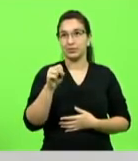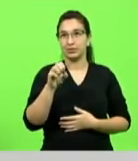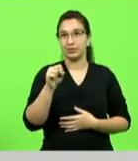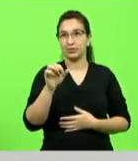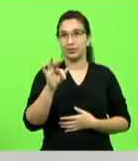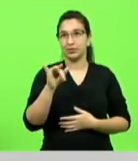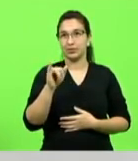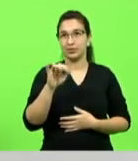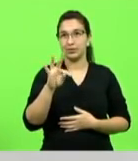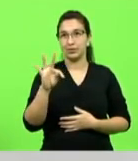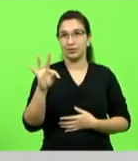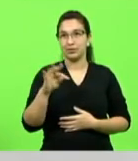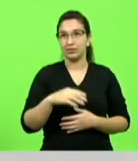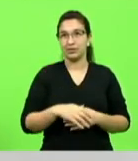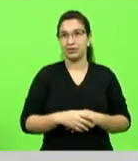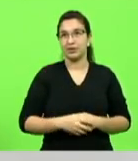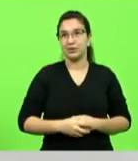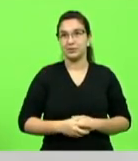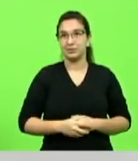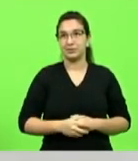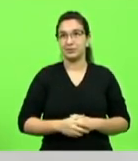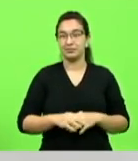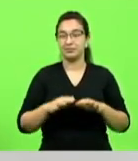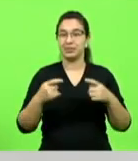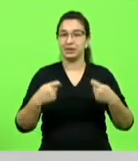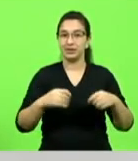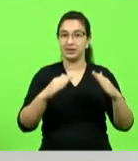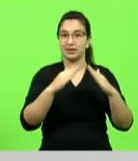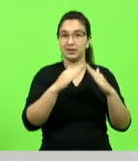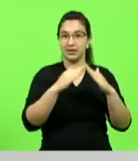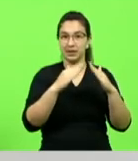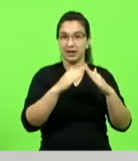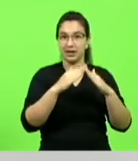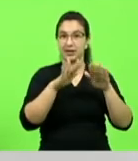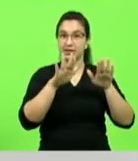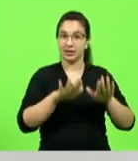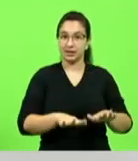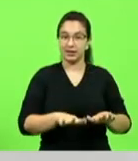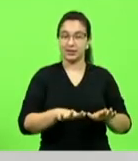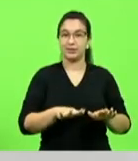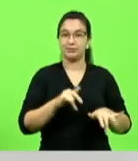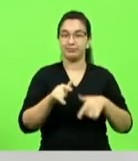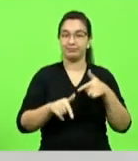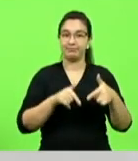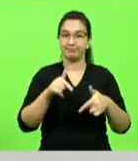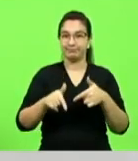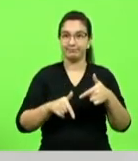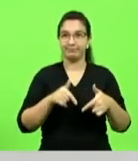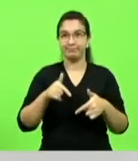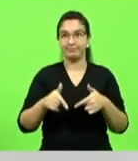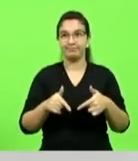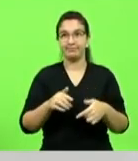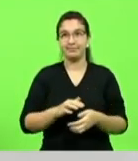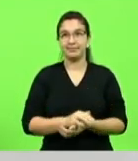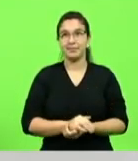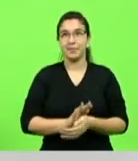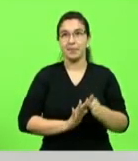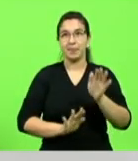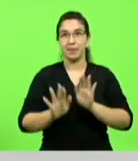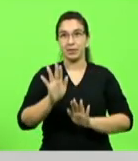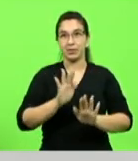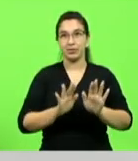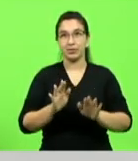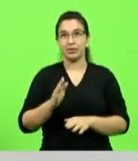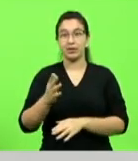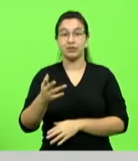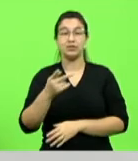estar dentro de casa home é para estar dentro da tua casa trabalhando né então é para voltar ali para as atividades ali cuidado boca com o que falas